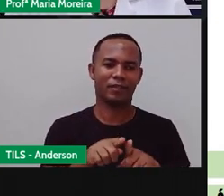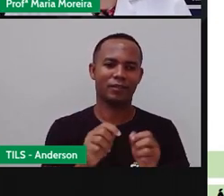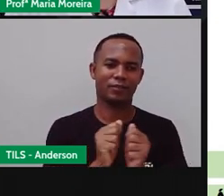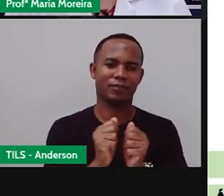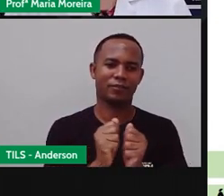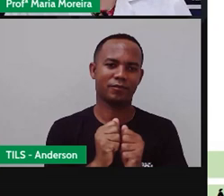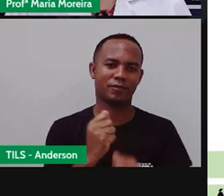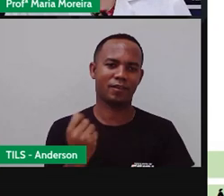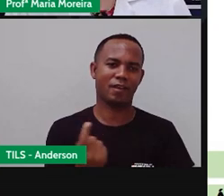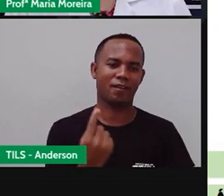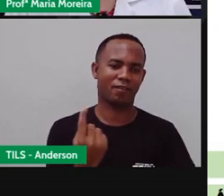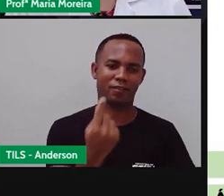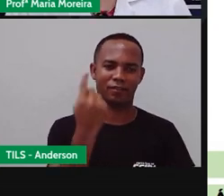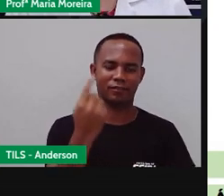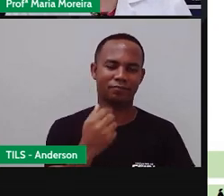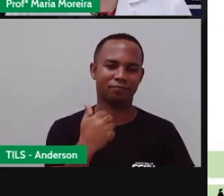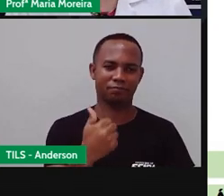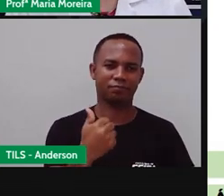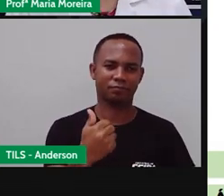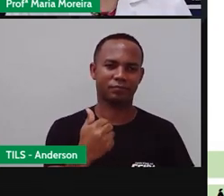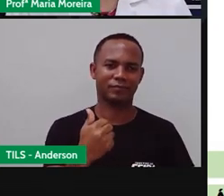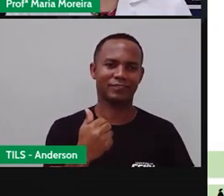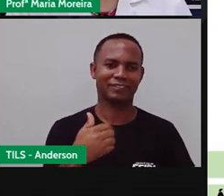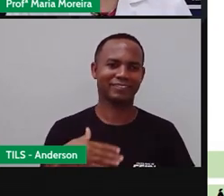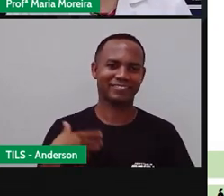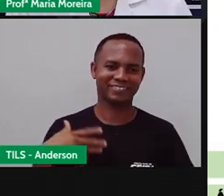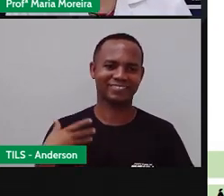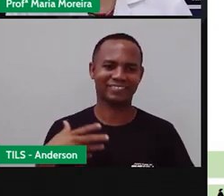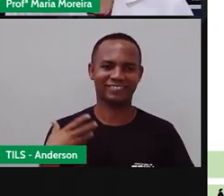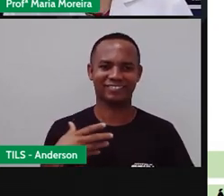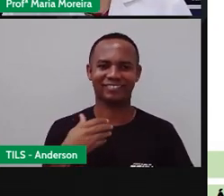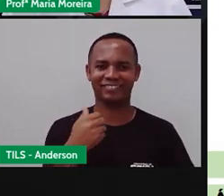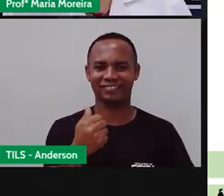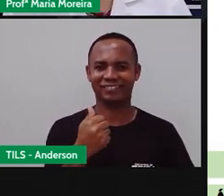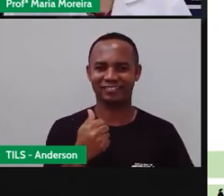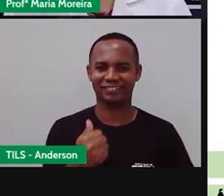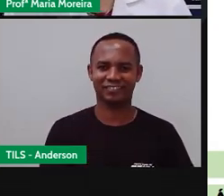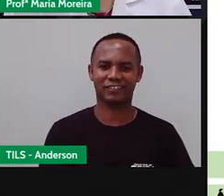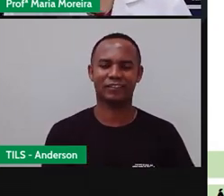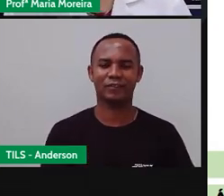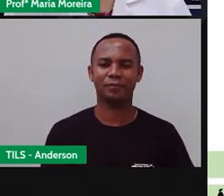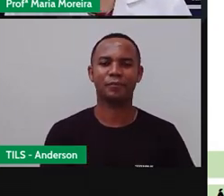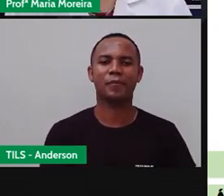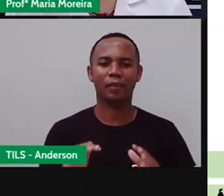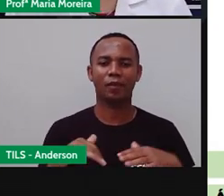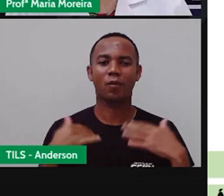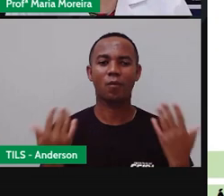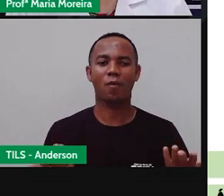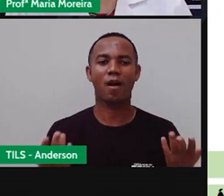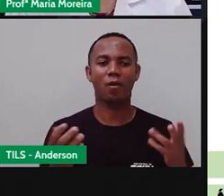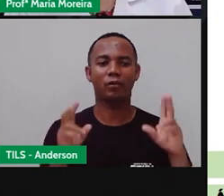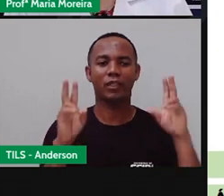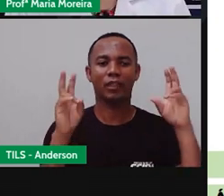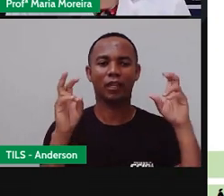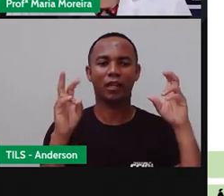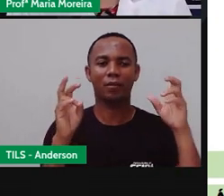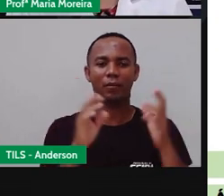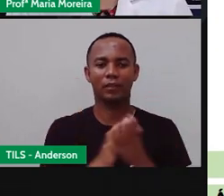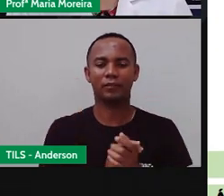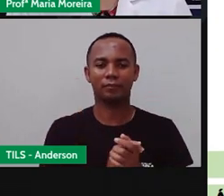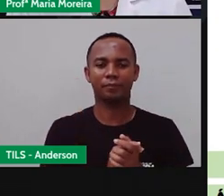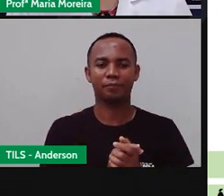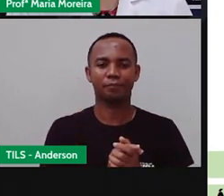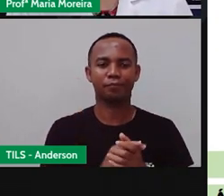Vamos lá? Vamos! Eu sei que tá todo mundo aí querendo saber sobre o que nós vamos falar. Ah, essa